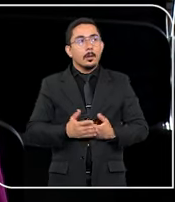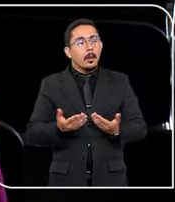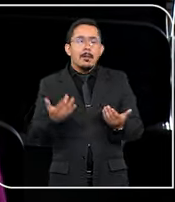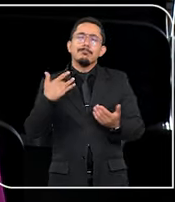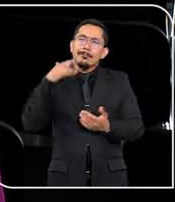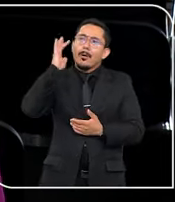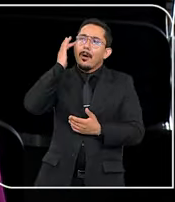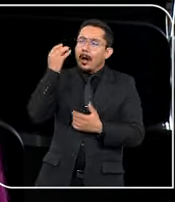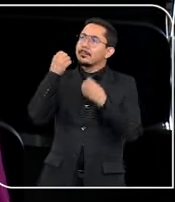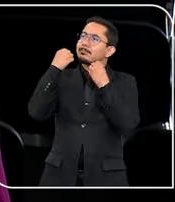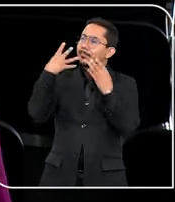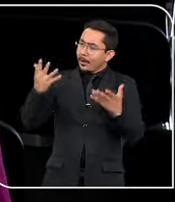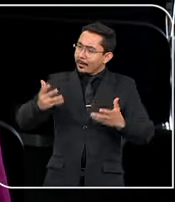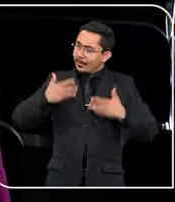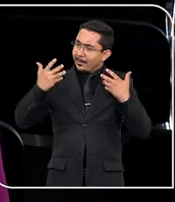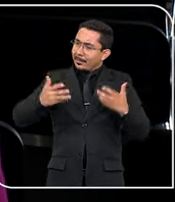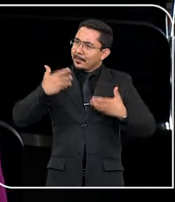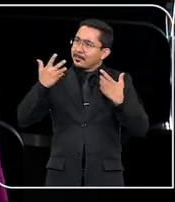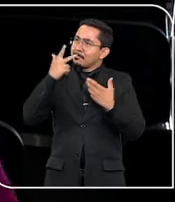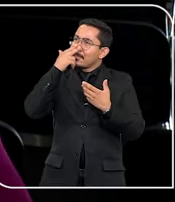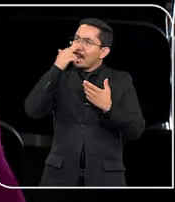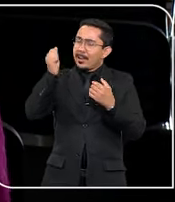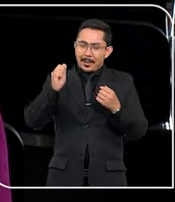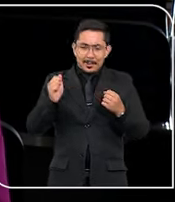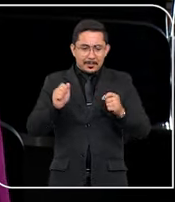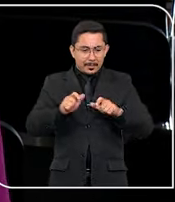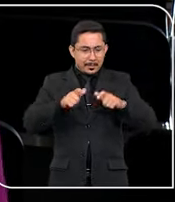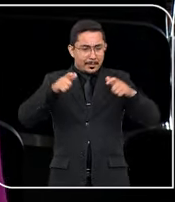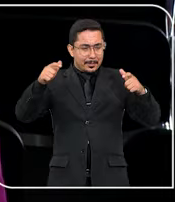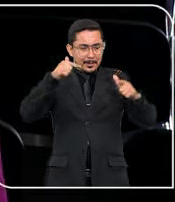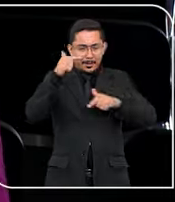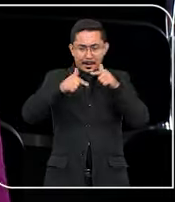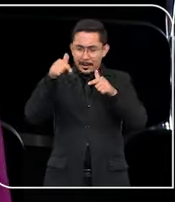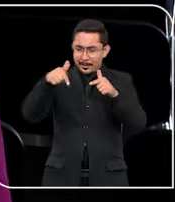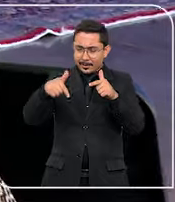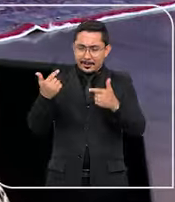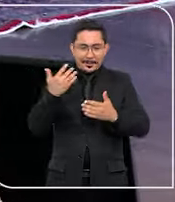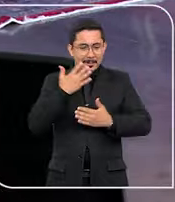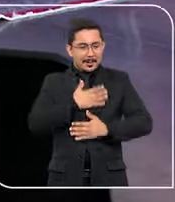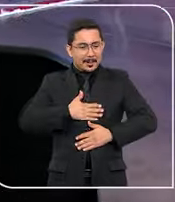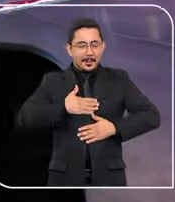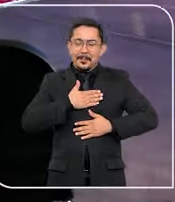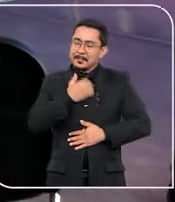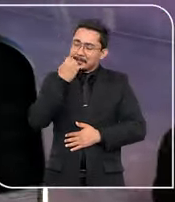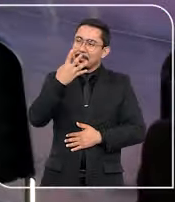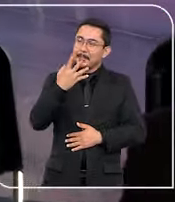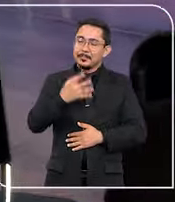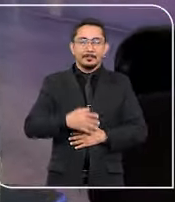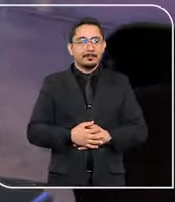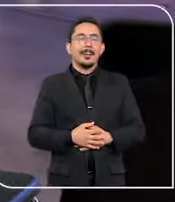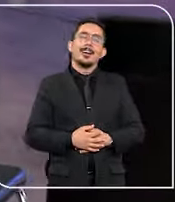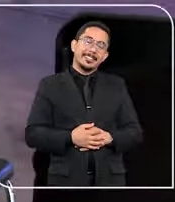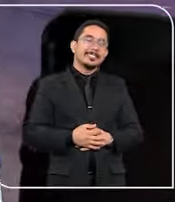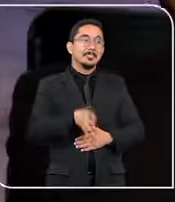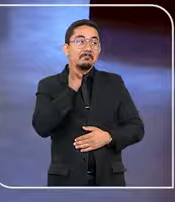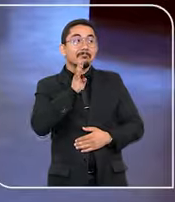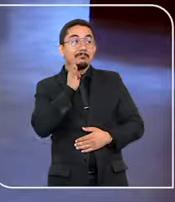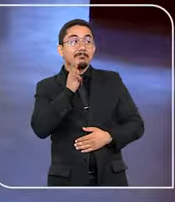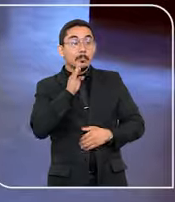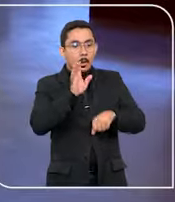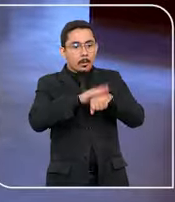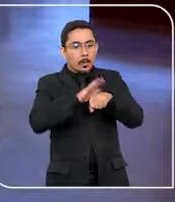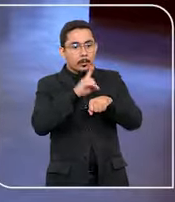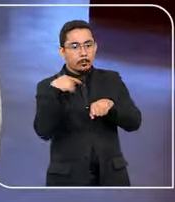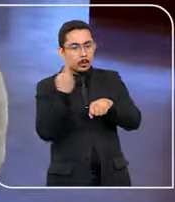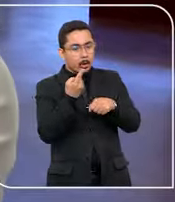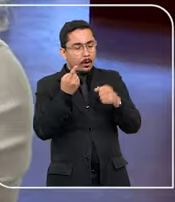Eu acho isso estimulante, né? Crescer essa paixão que a gente tem pelo local de trabalho é bem cativante. É muito legal, né? O